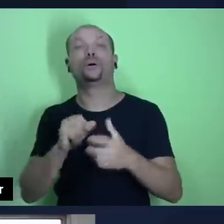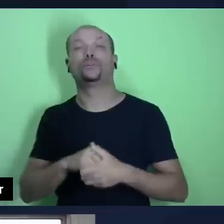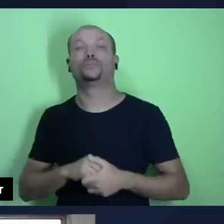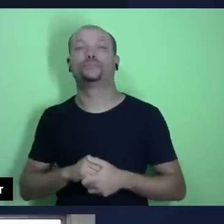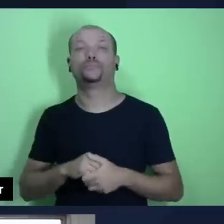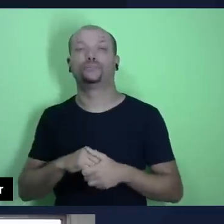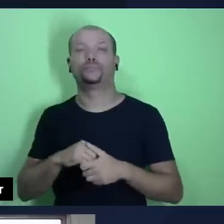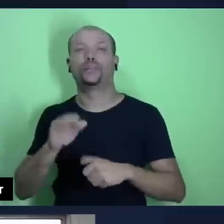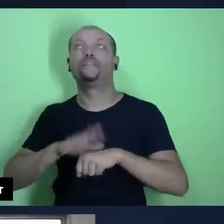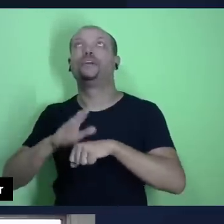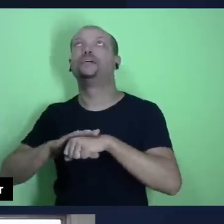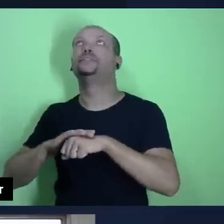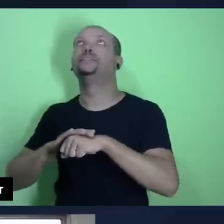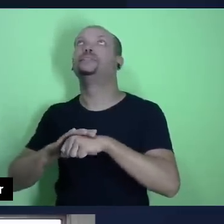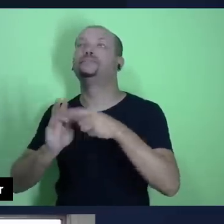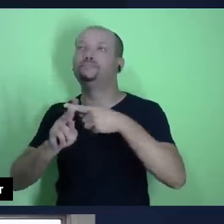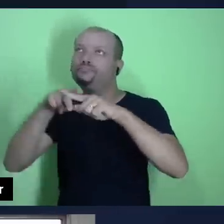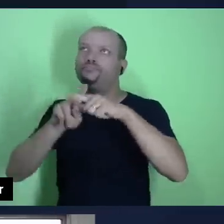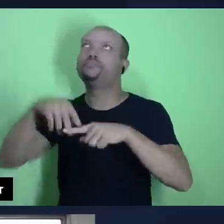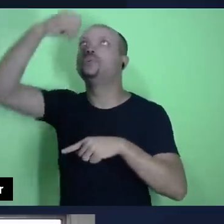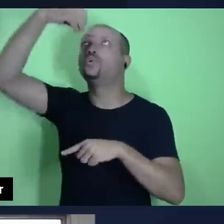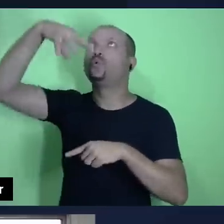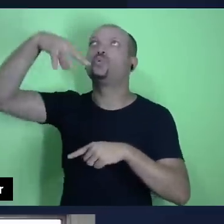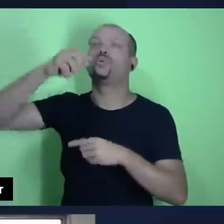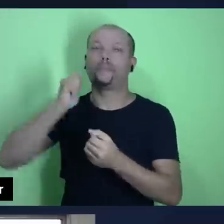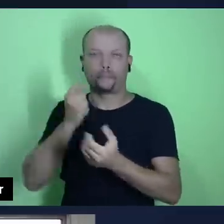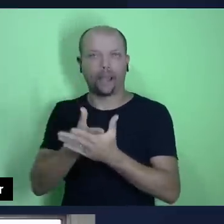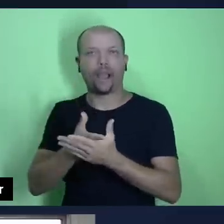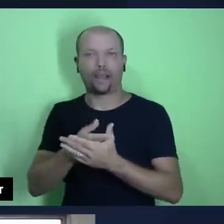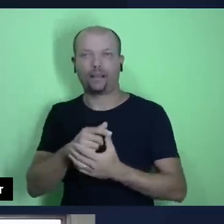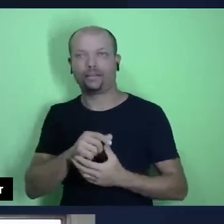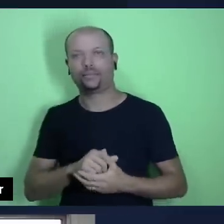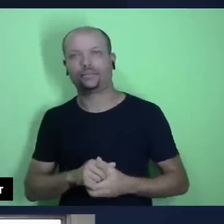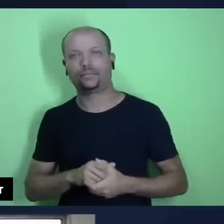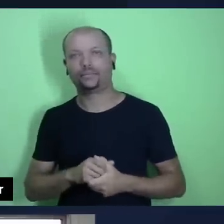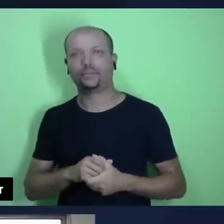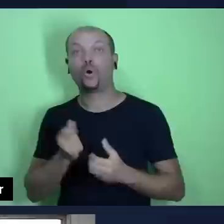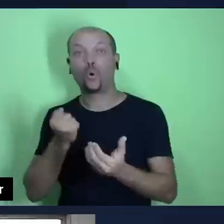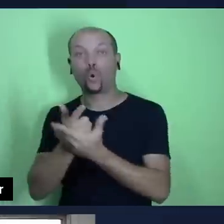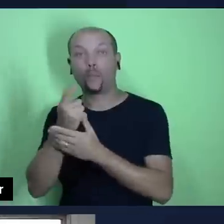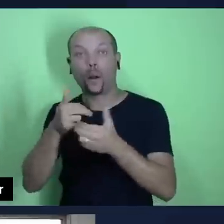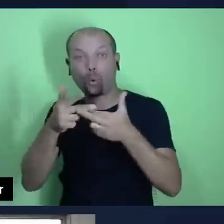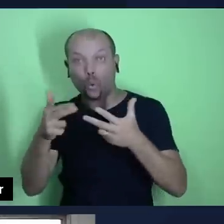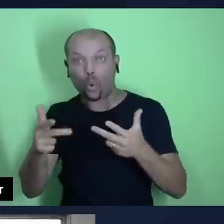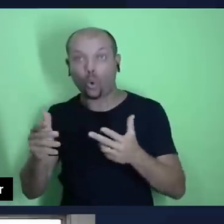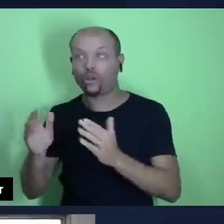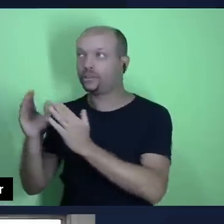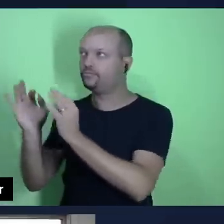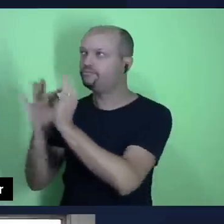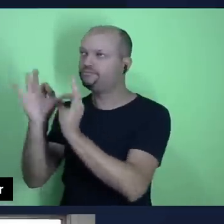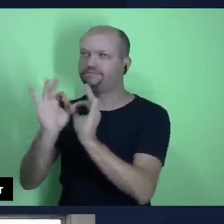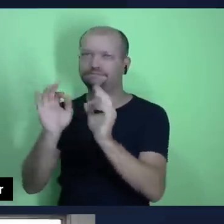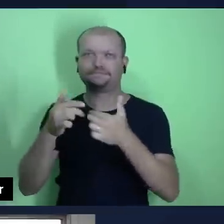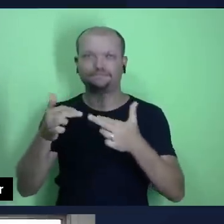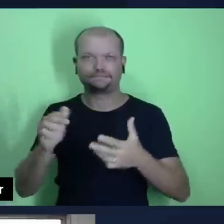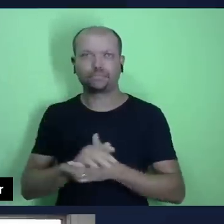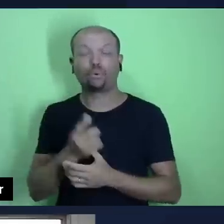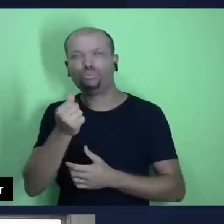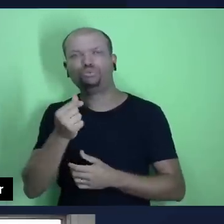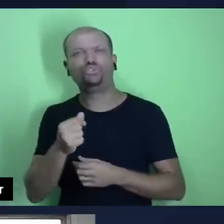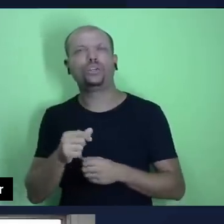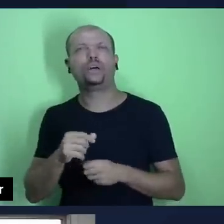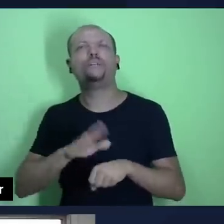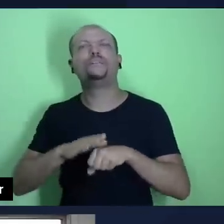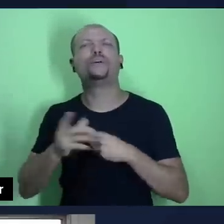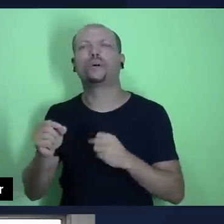alguma reforma, pagar a luz, essa igreja precisa comprar determinados móveis, etc. O dinheiro para isso não